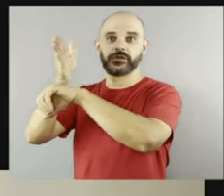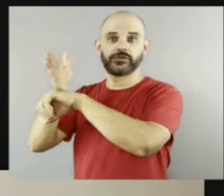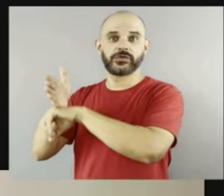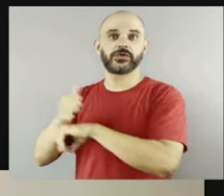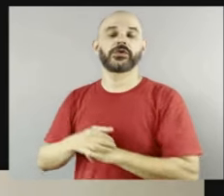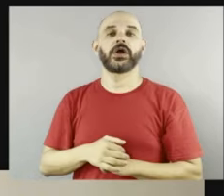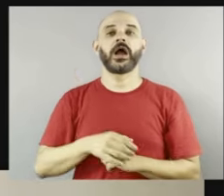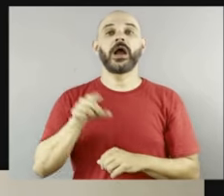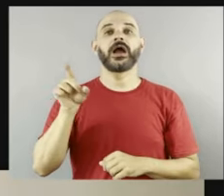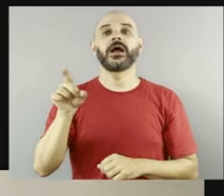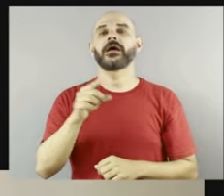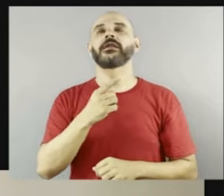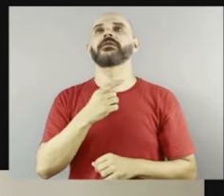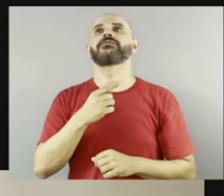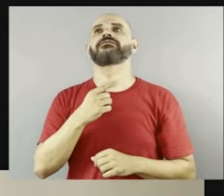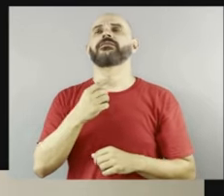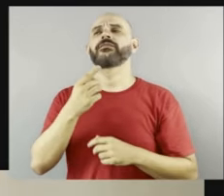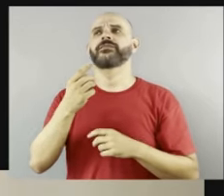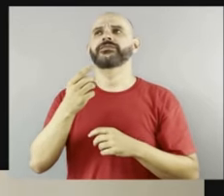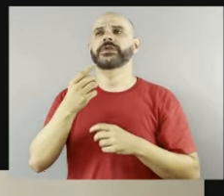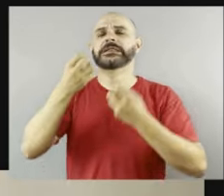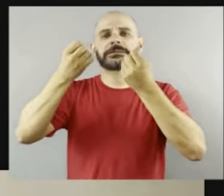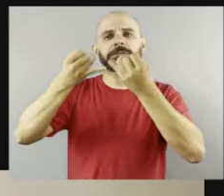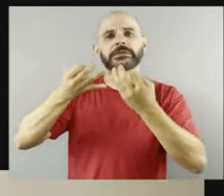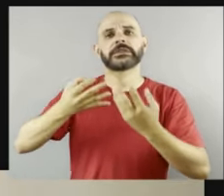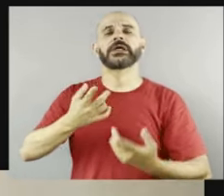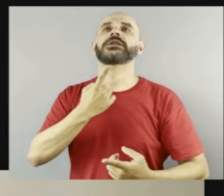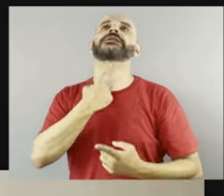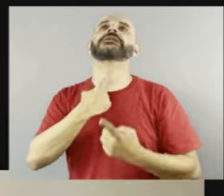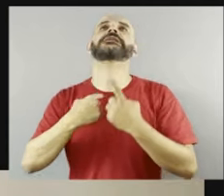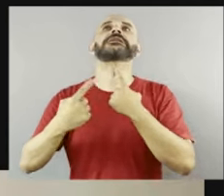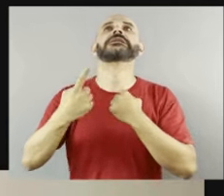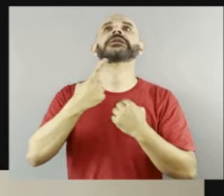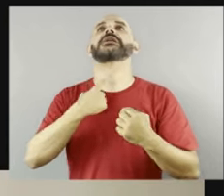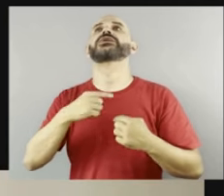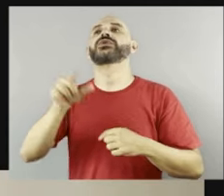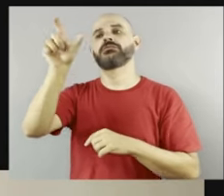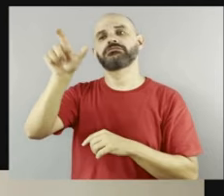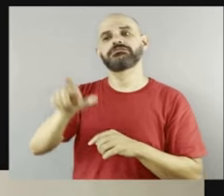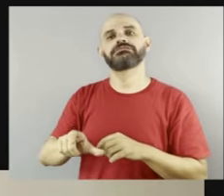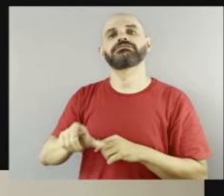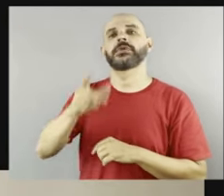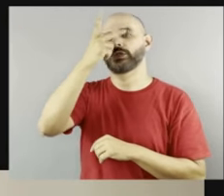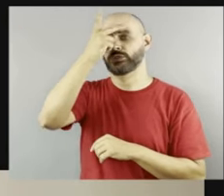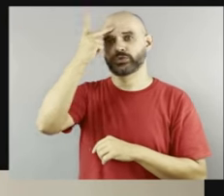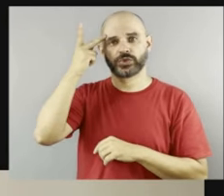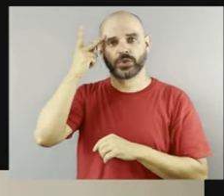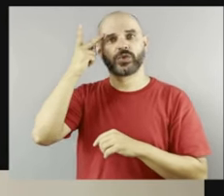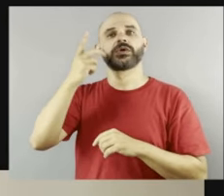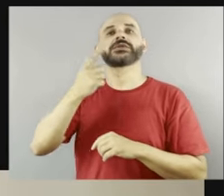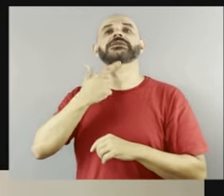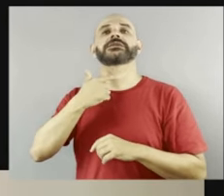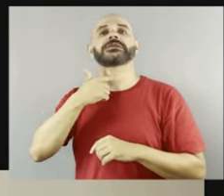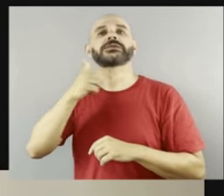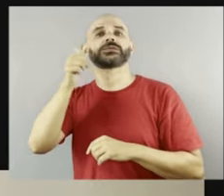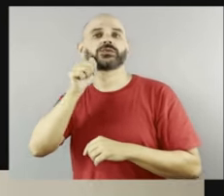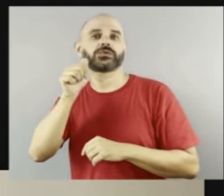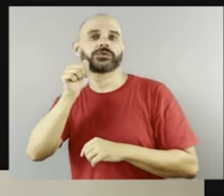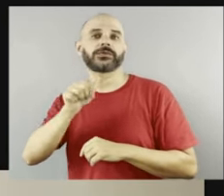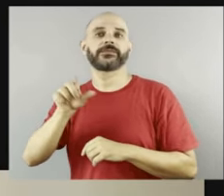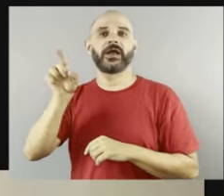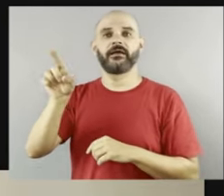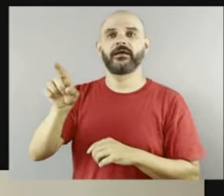pessoa, como mulher, né? Então, esse espetáculo fala o desejo que ela tem de morar